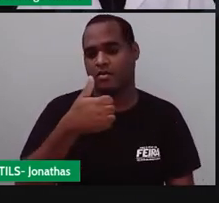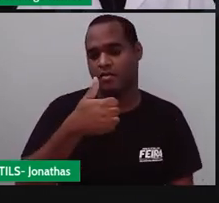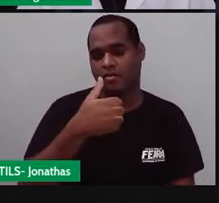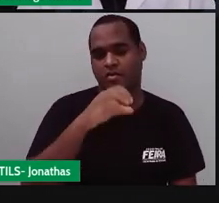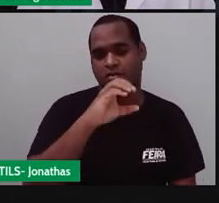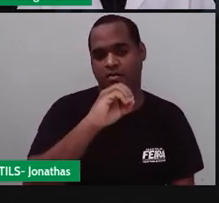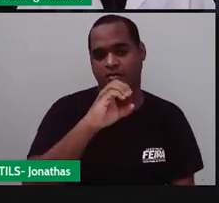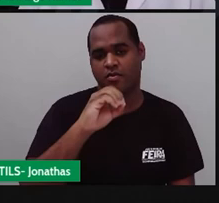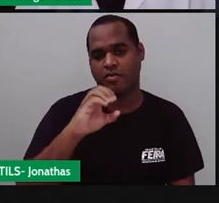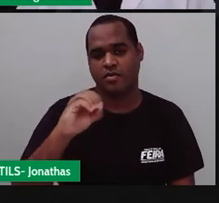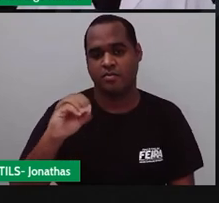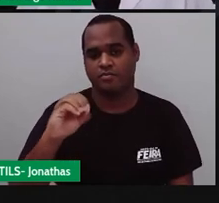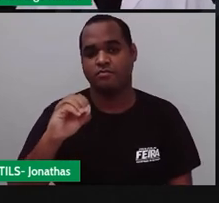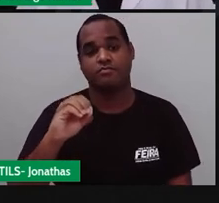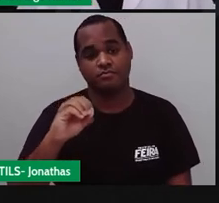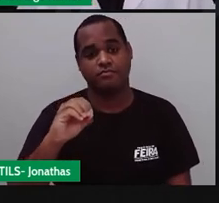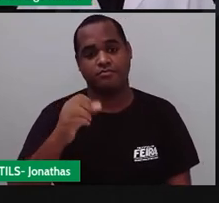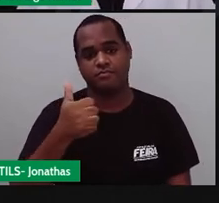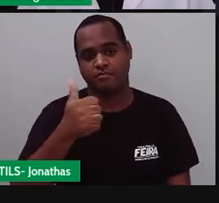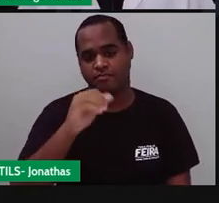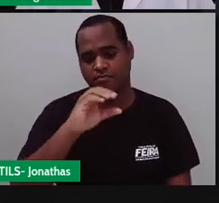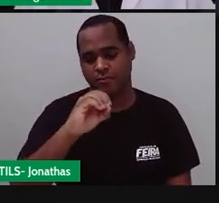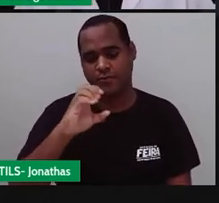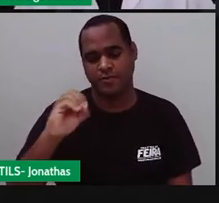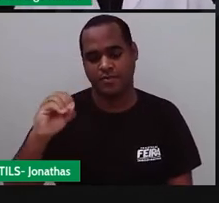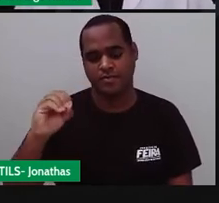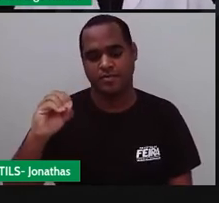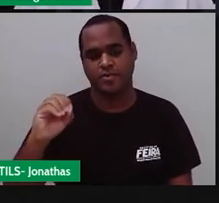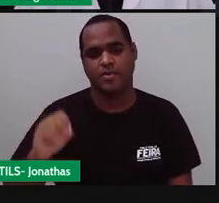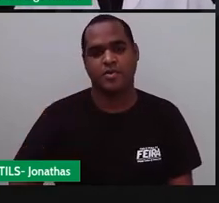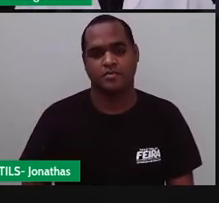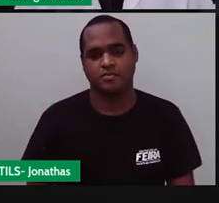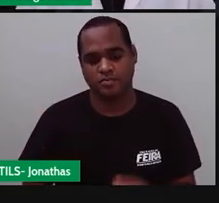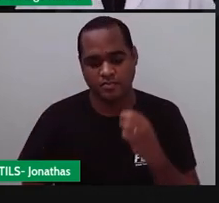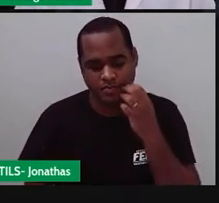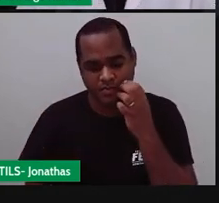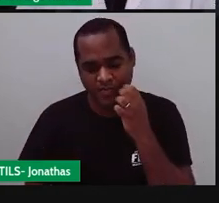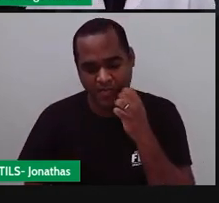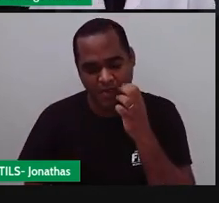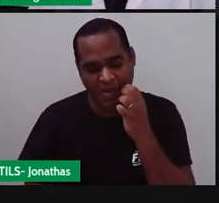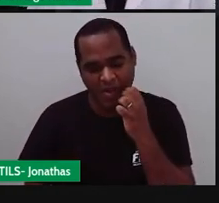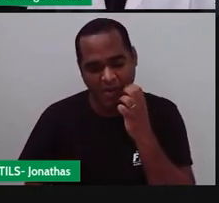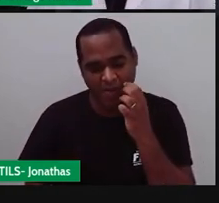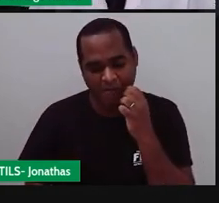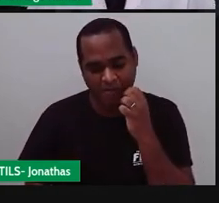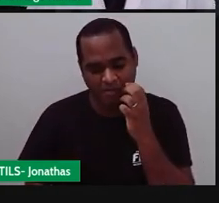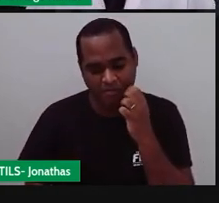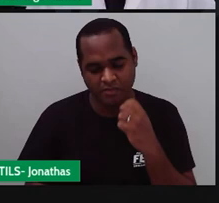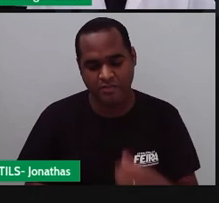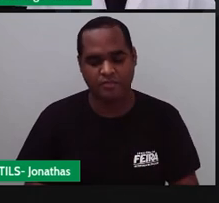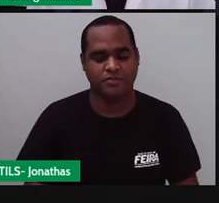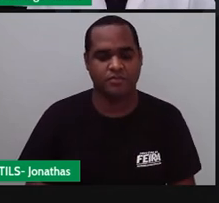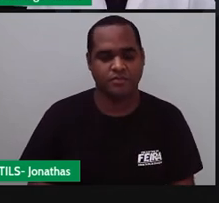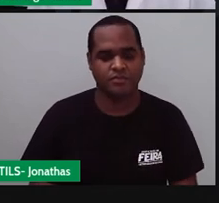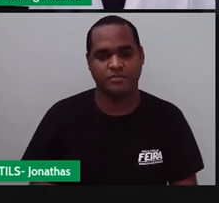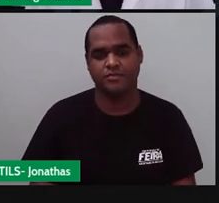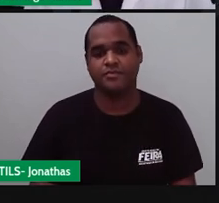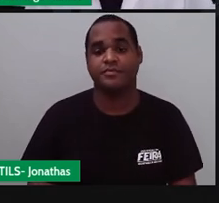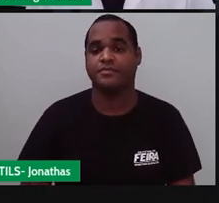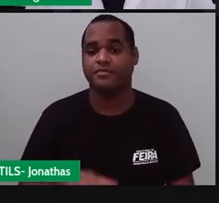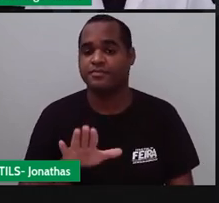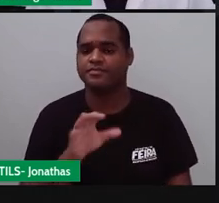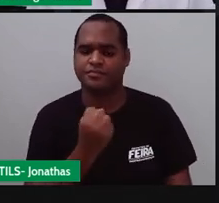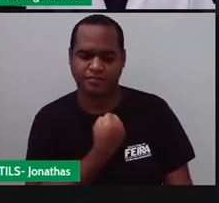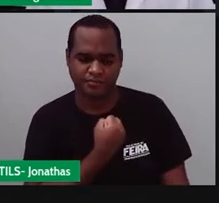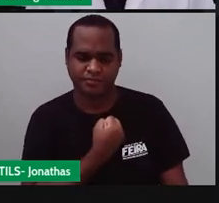fração só pode ser o número mil belezinha massa e o número de cima quem é que vai